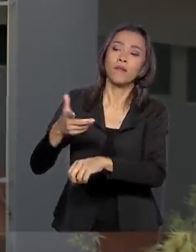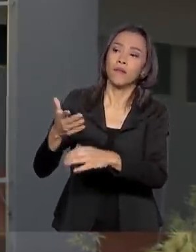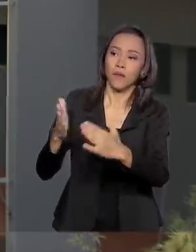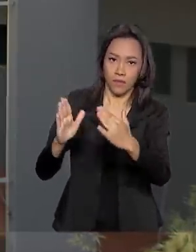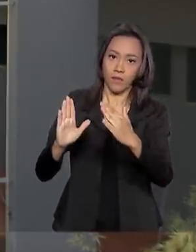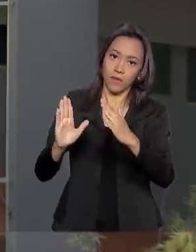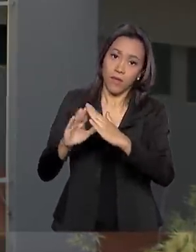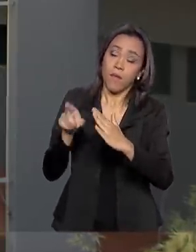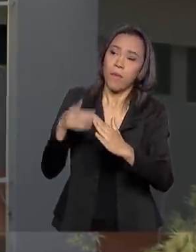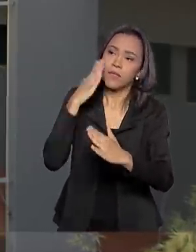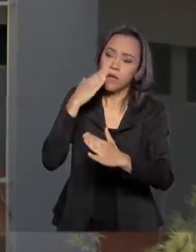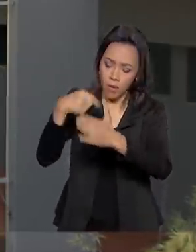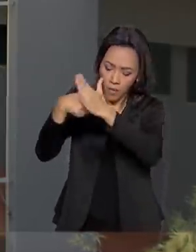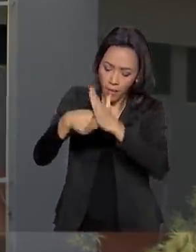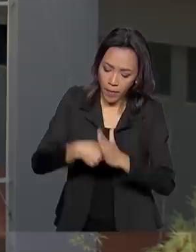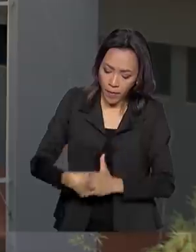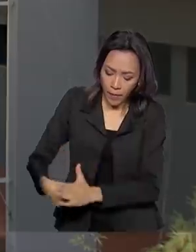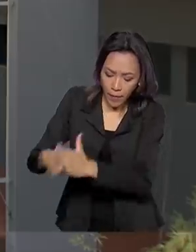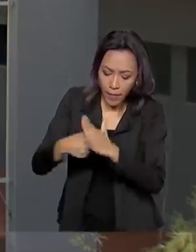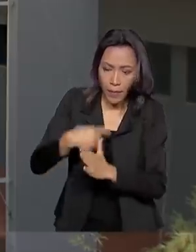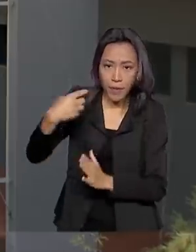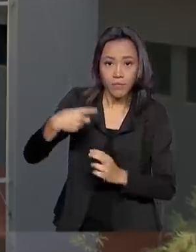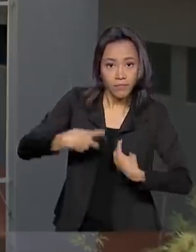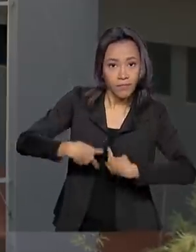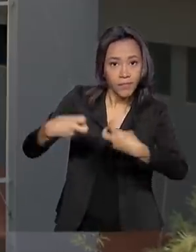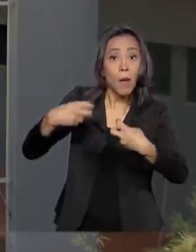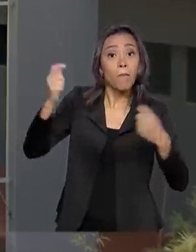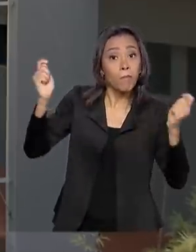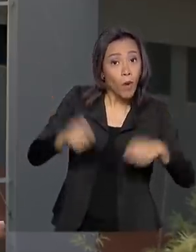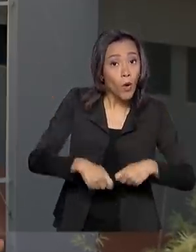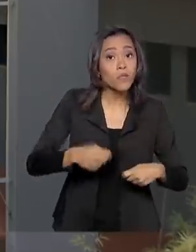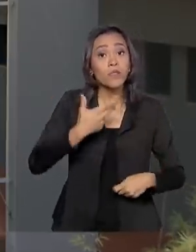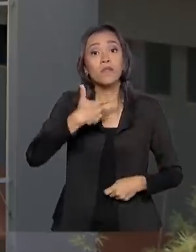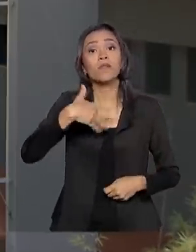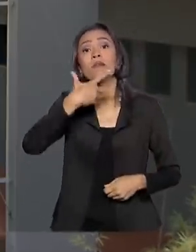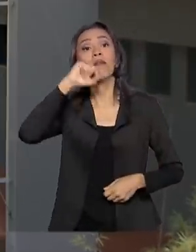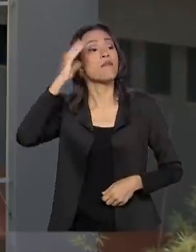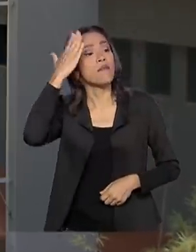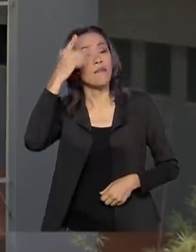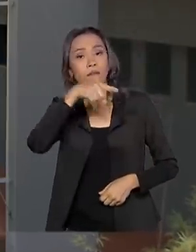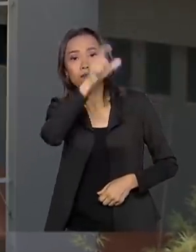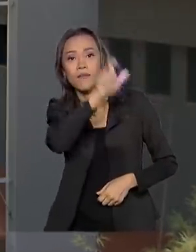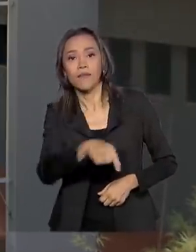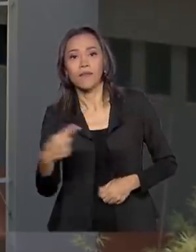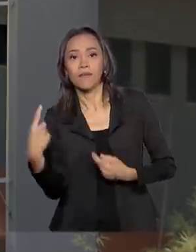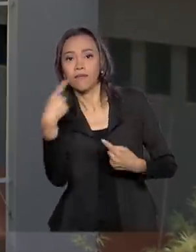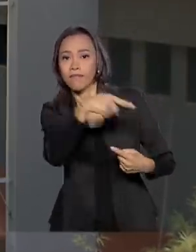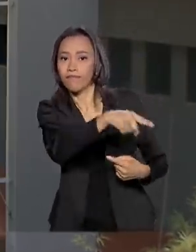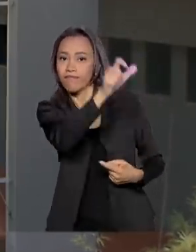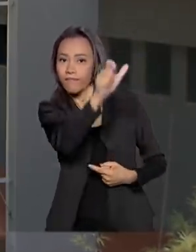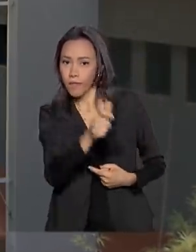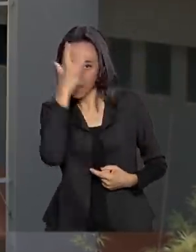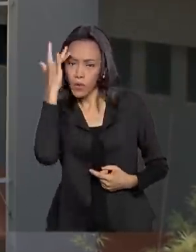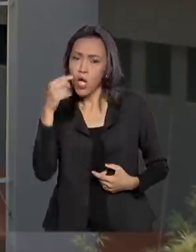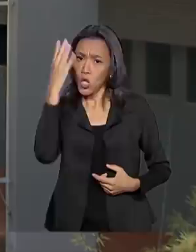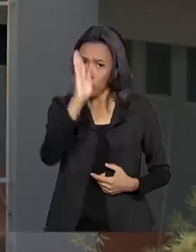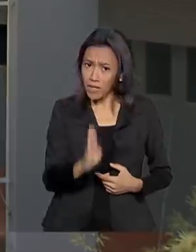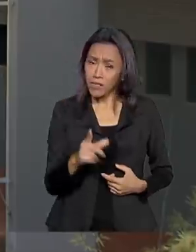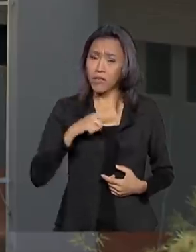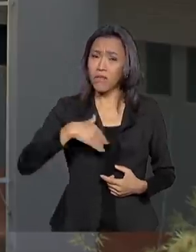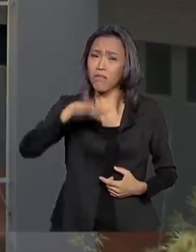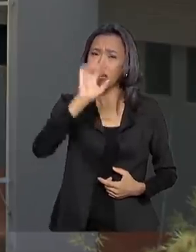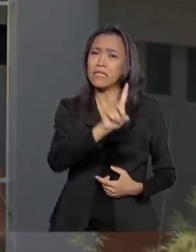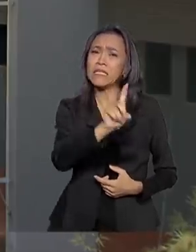A análise desse material pode levar à identificação do criminoso, mas, no Brasil, há mais de 100 mil vestígios